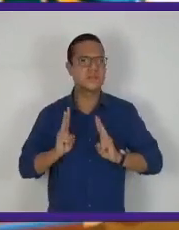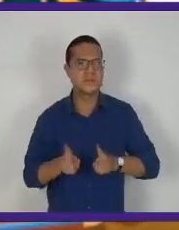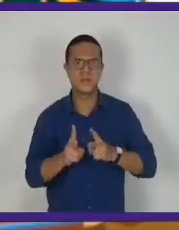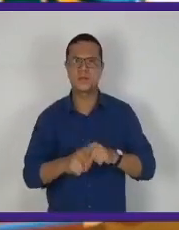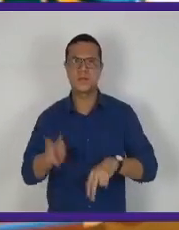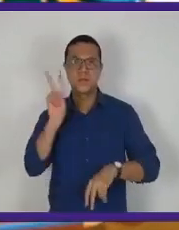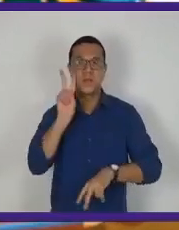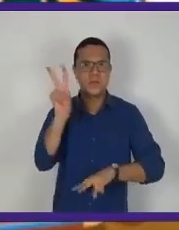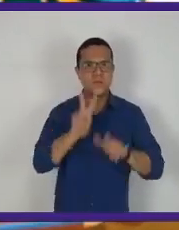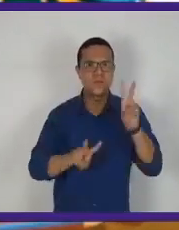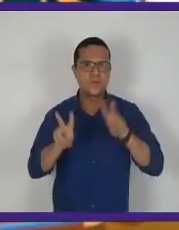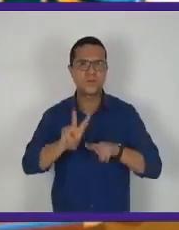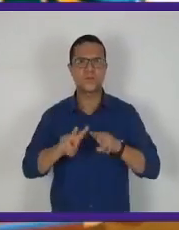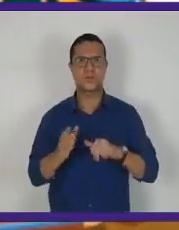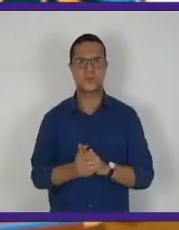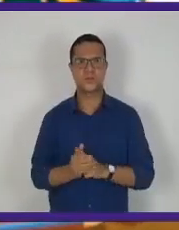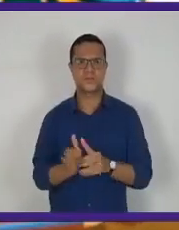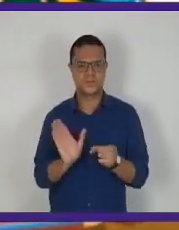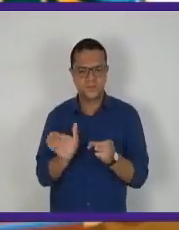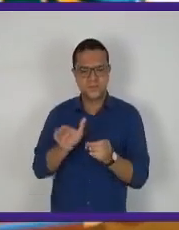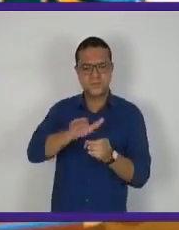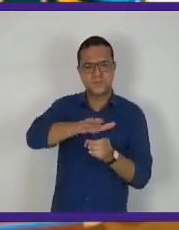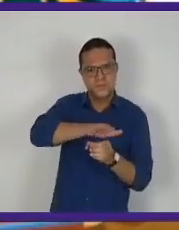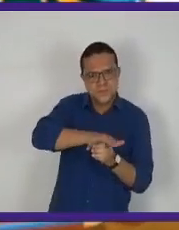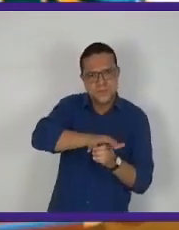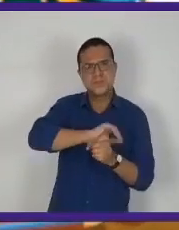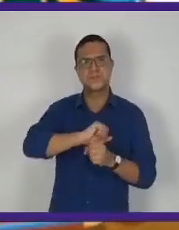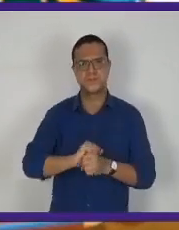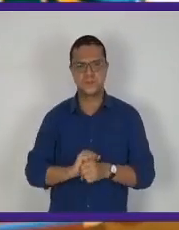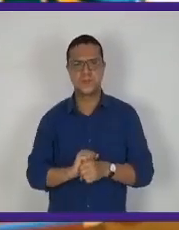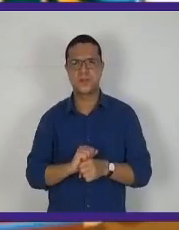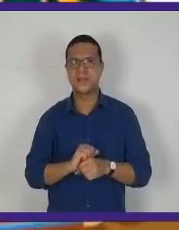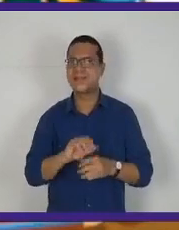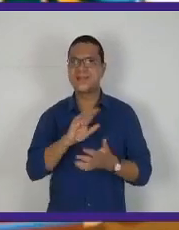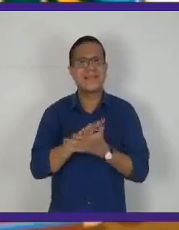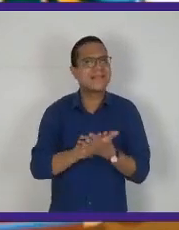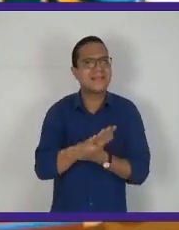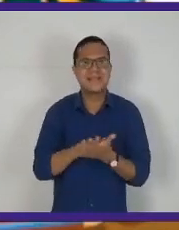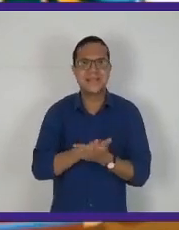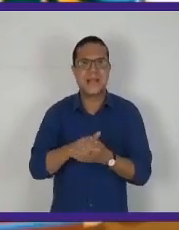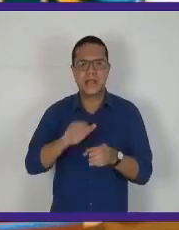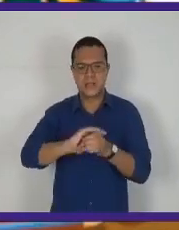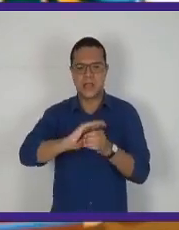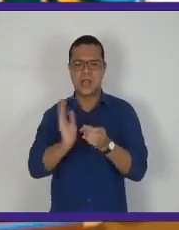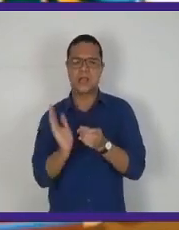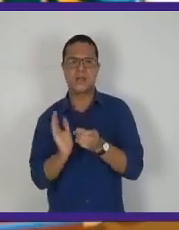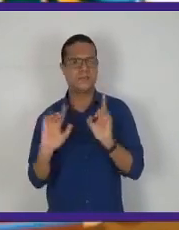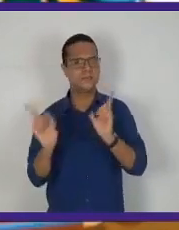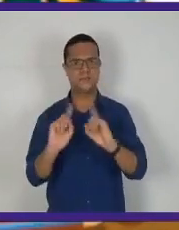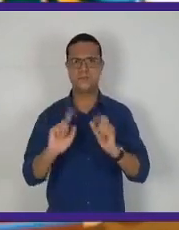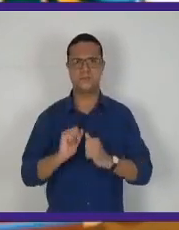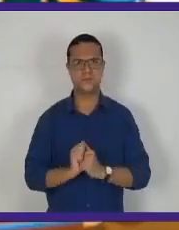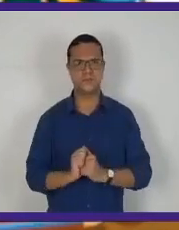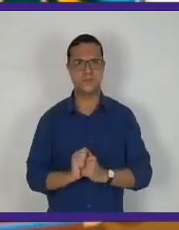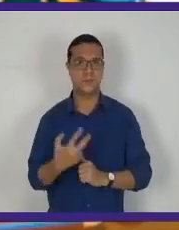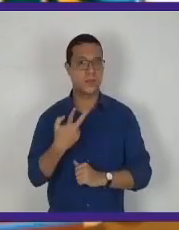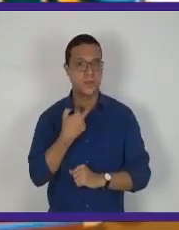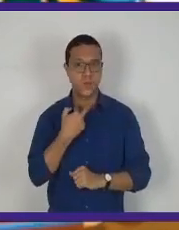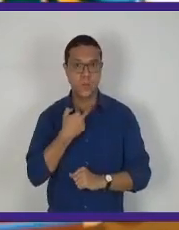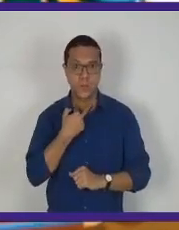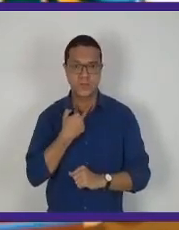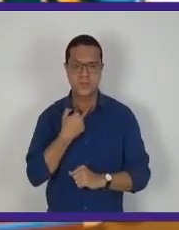sempre. Observe as tampas da caixa d'água, se está destampada. Não deixe nada destampado, meus amores.